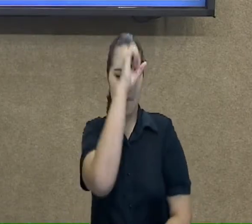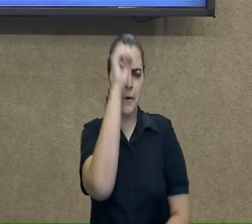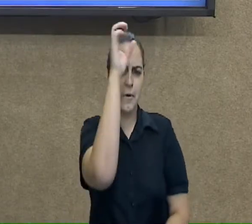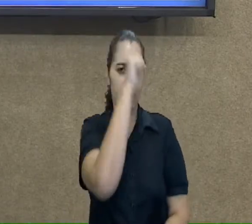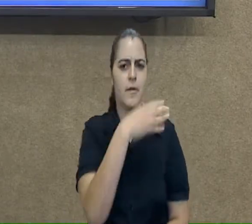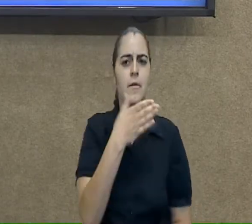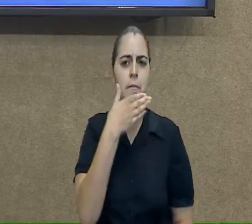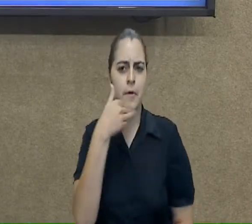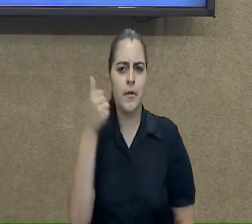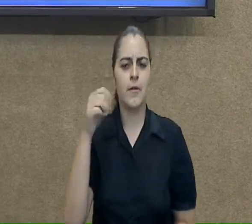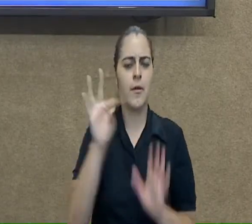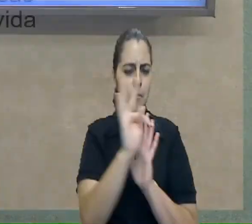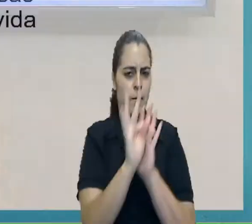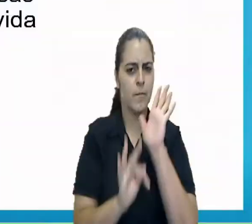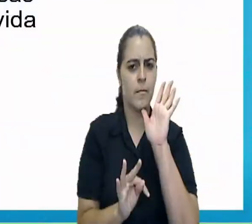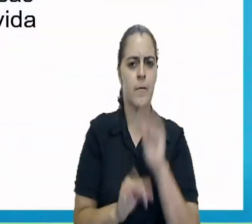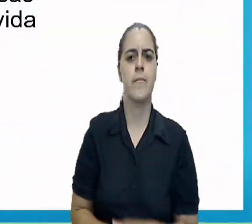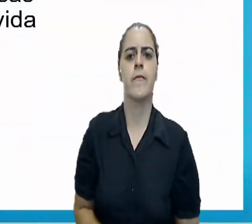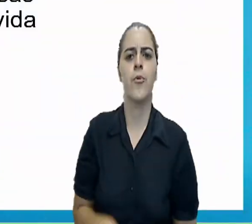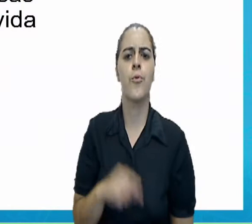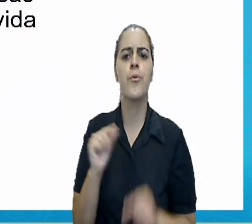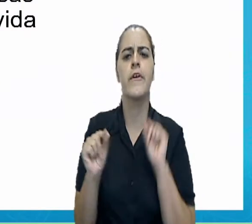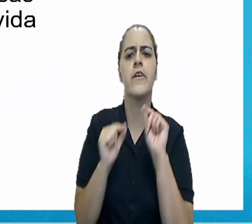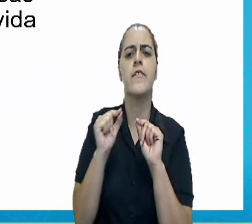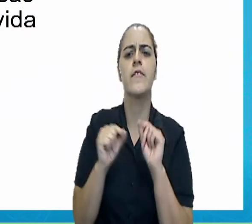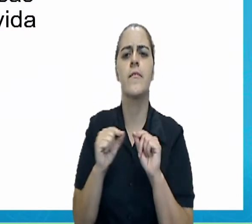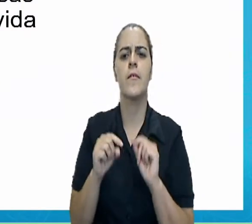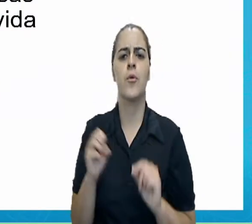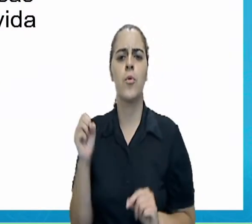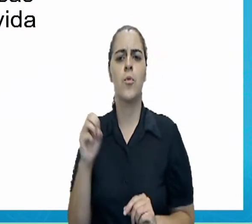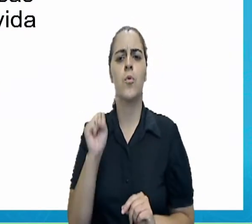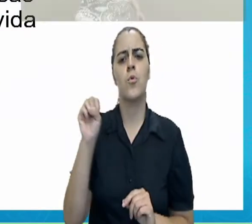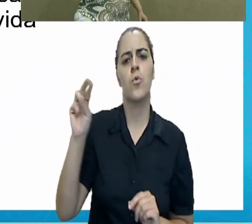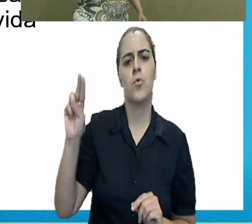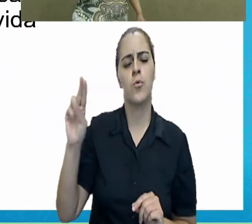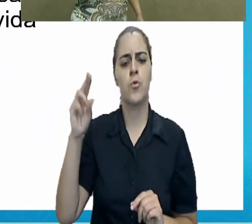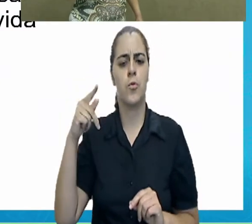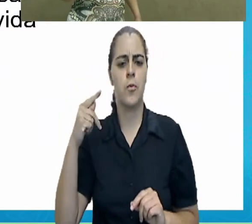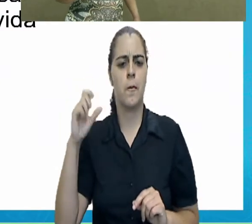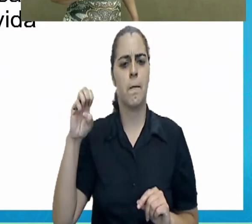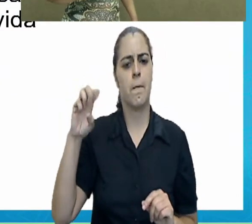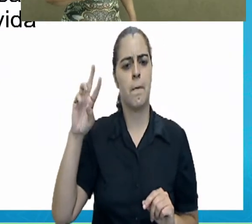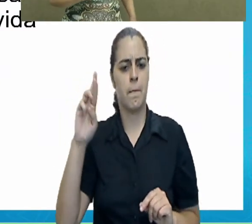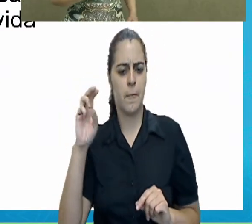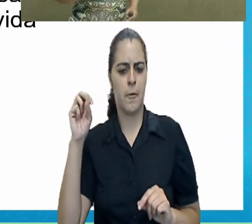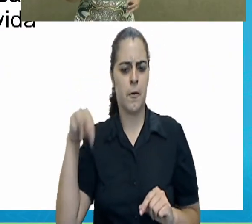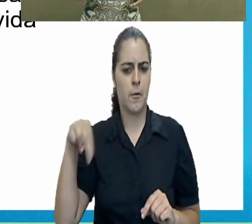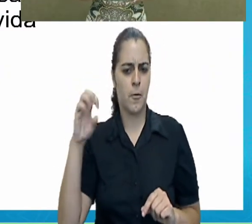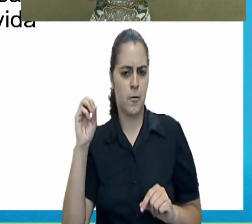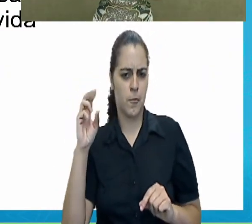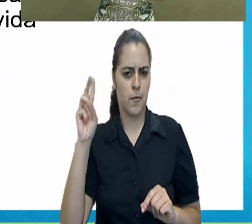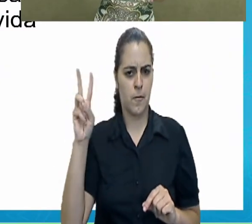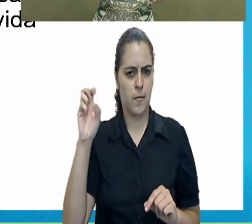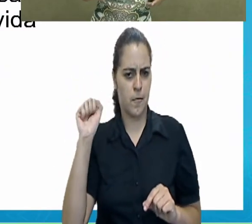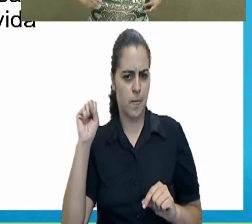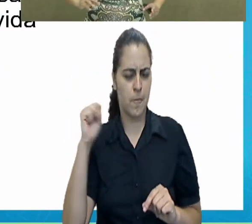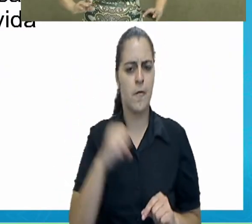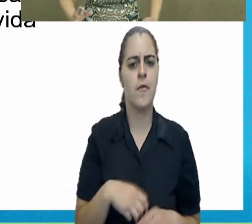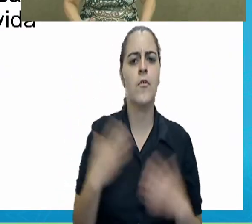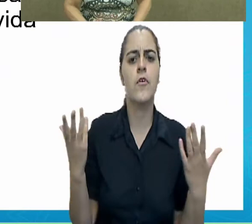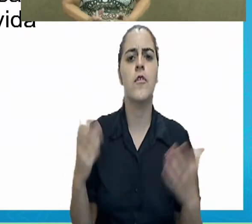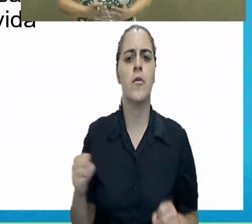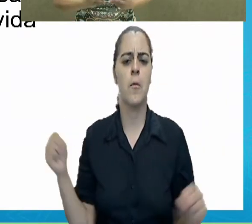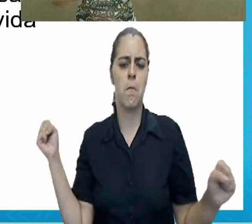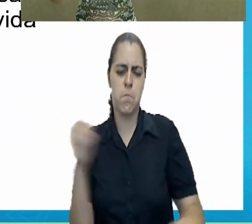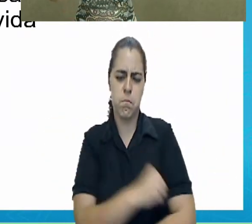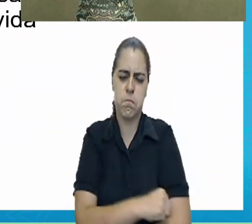Compreendendo o texto, o que são supernovas? Nós já sabemos que supernova nada mais é que